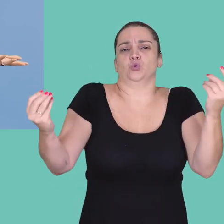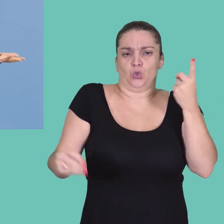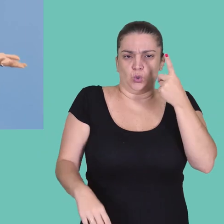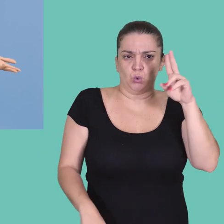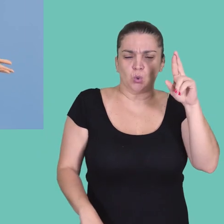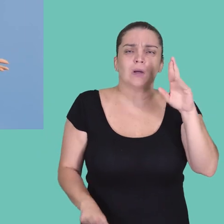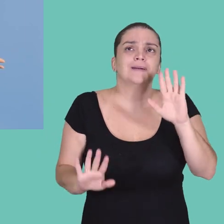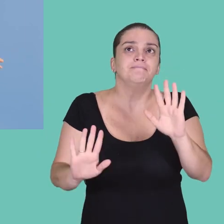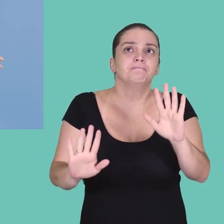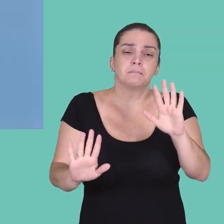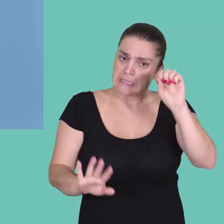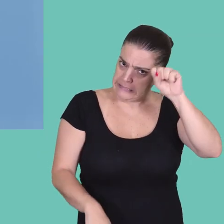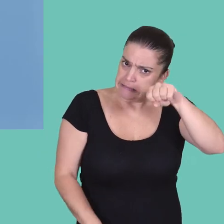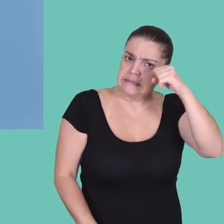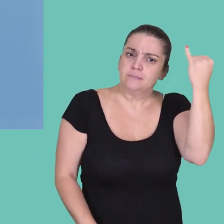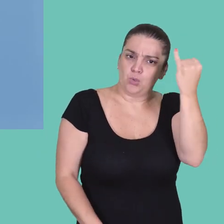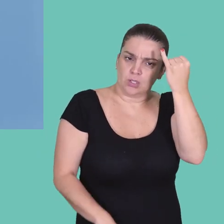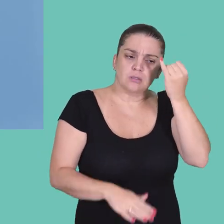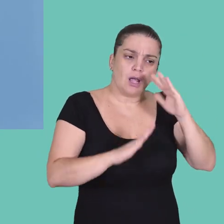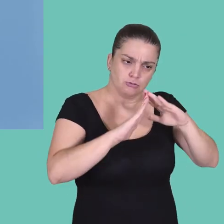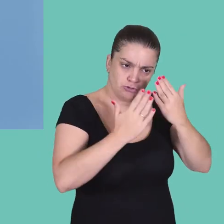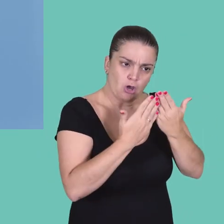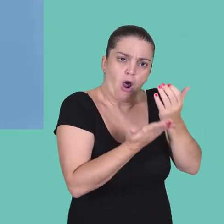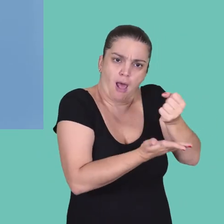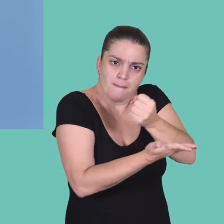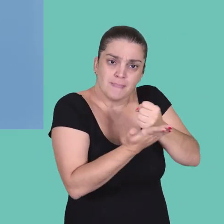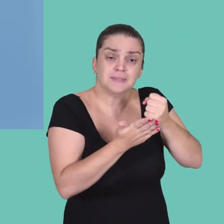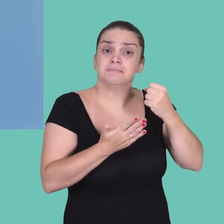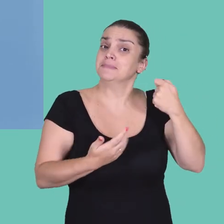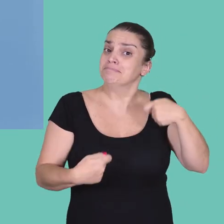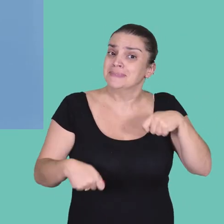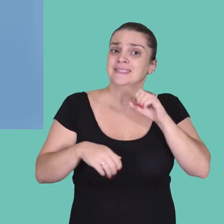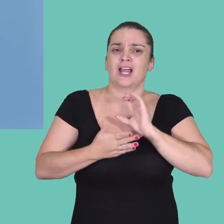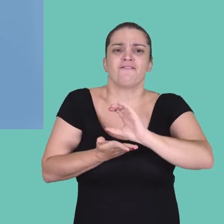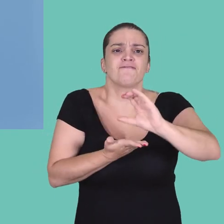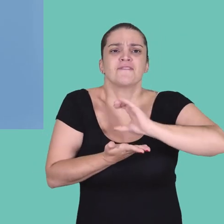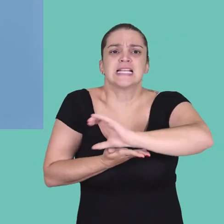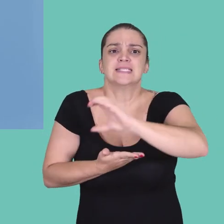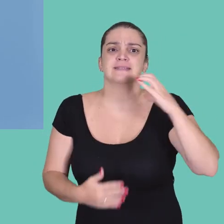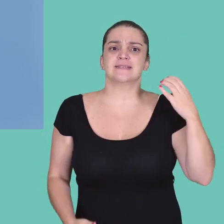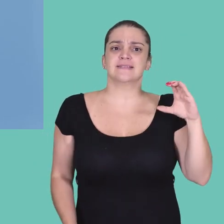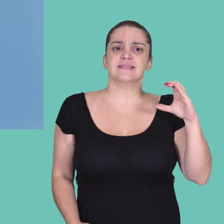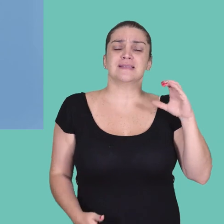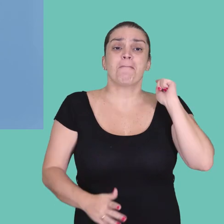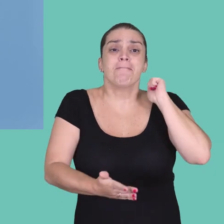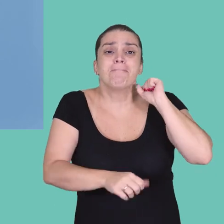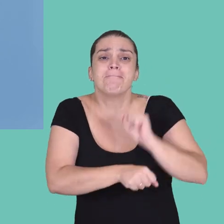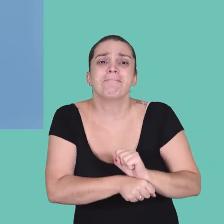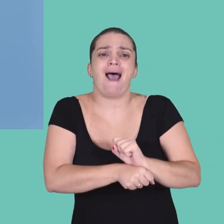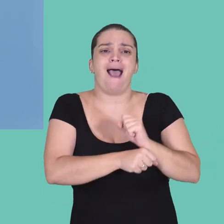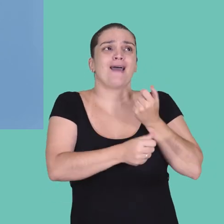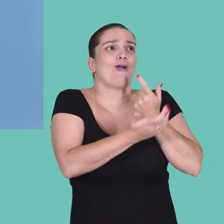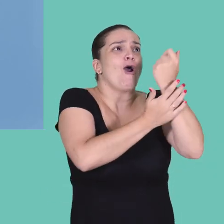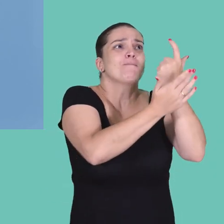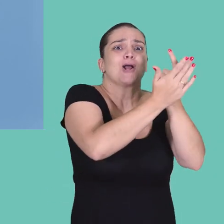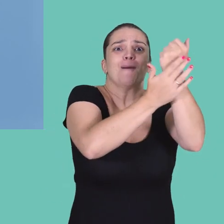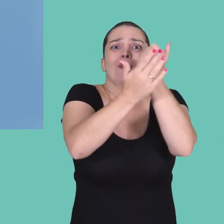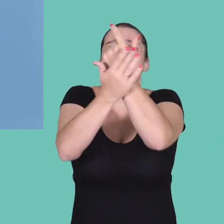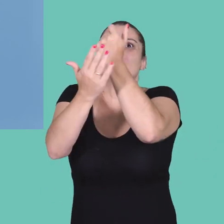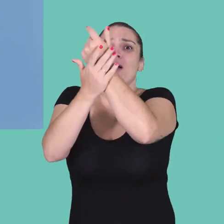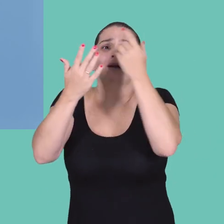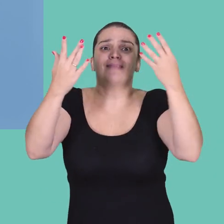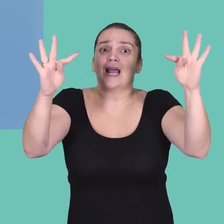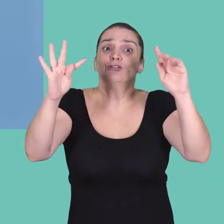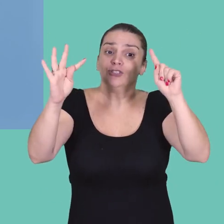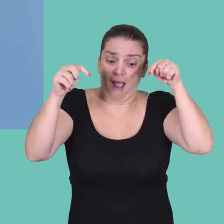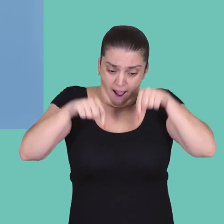temos muitos doutores. É verdade. O Brasil tem que investir em educação básica. Mas o Brasil precisa também investir em ciência se a gente